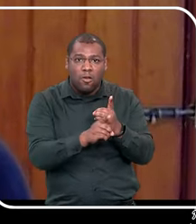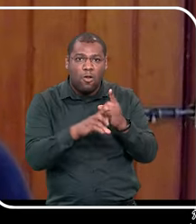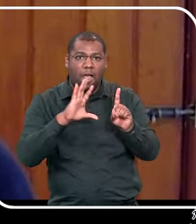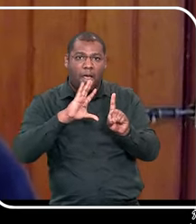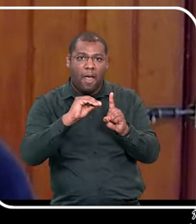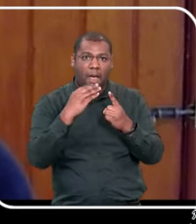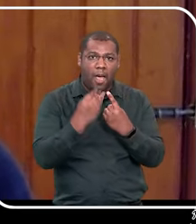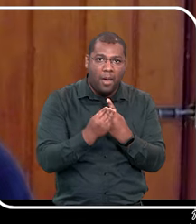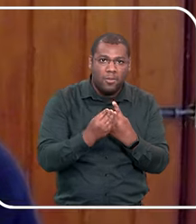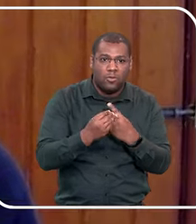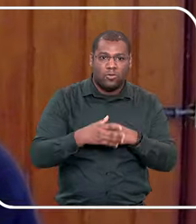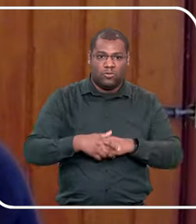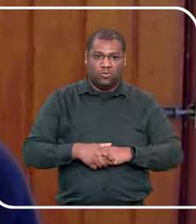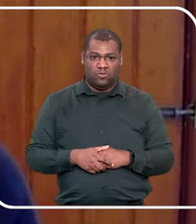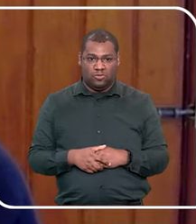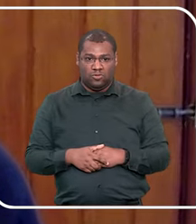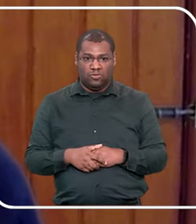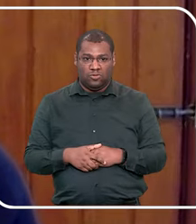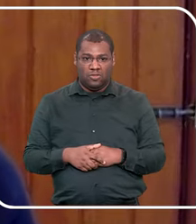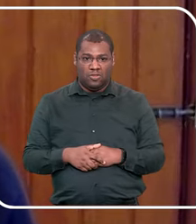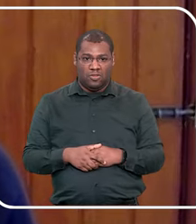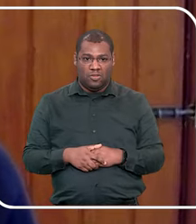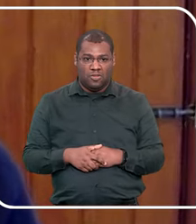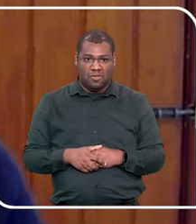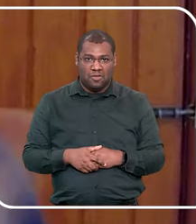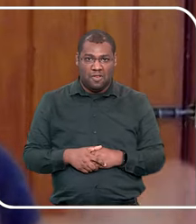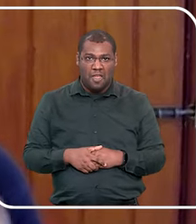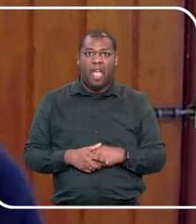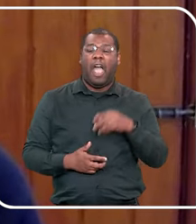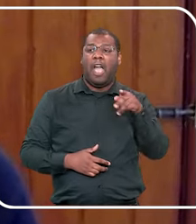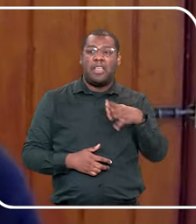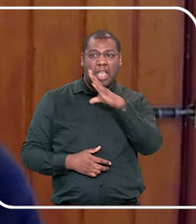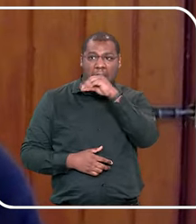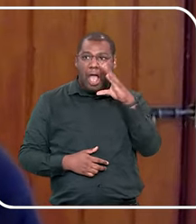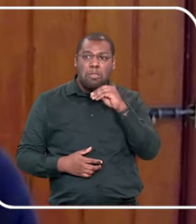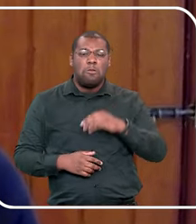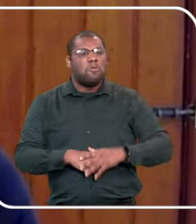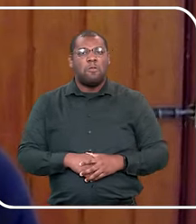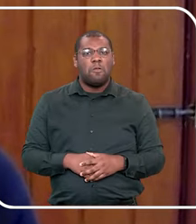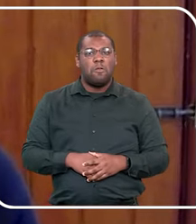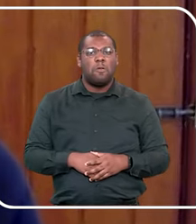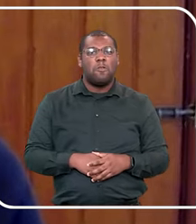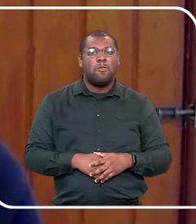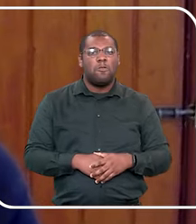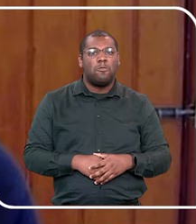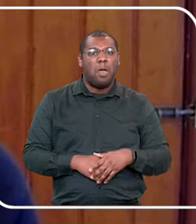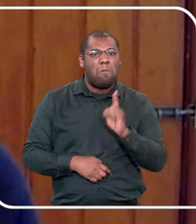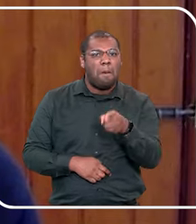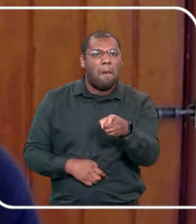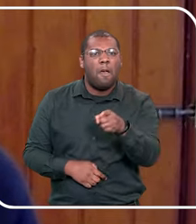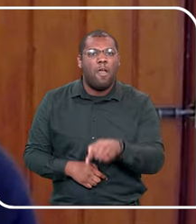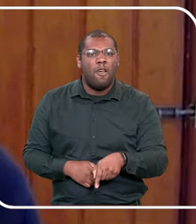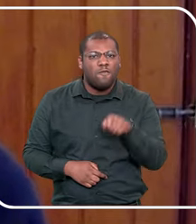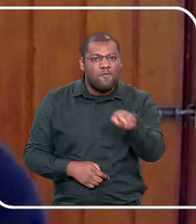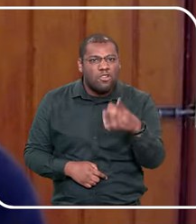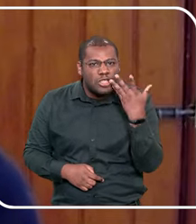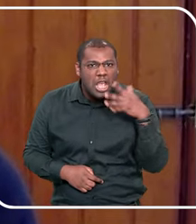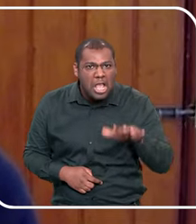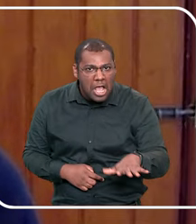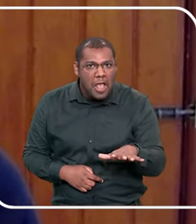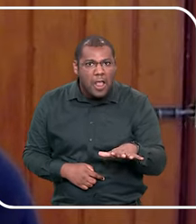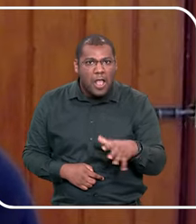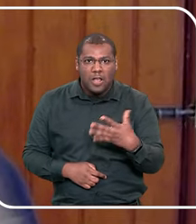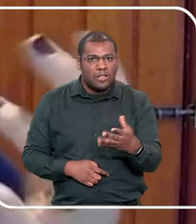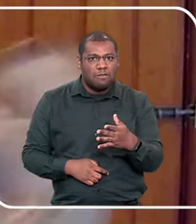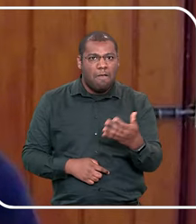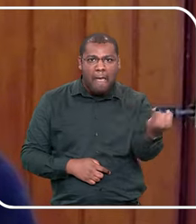chega na criança e fala uma frase que ninguém deveria ouvir. Por que que você não me contou? Né? Então, quando você fala isso, você tá jogando a